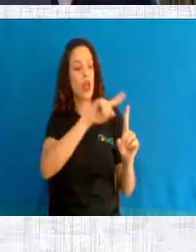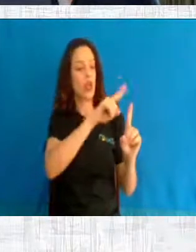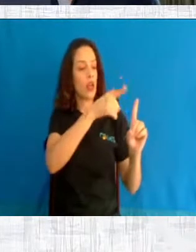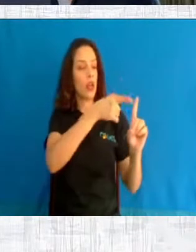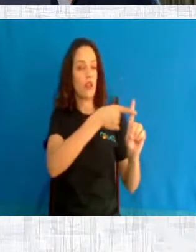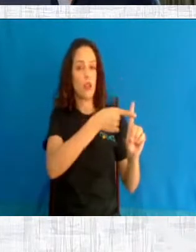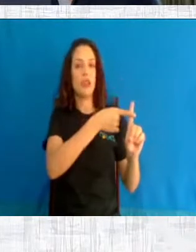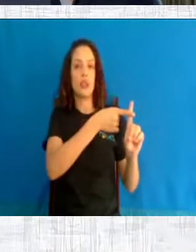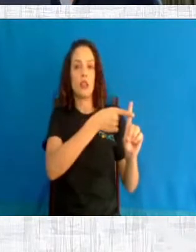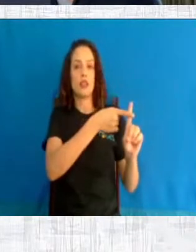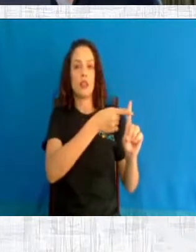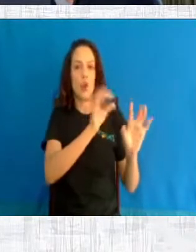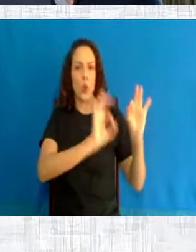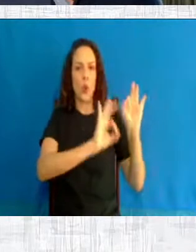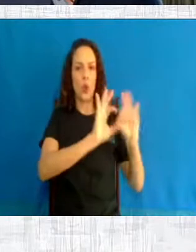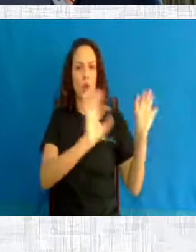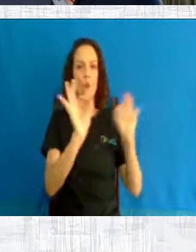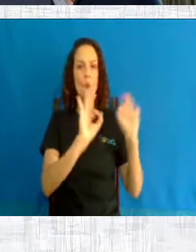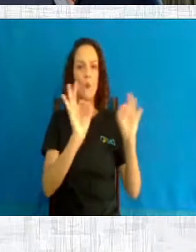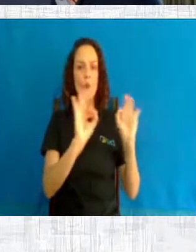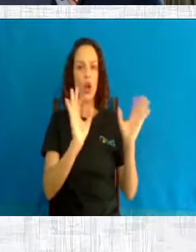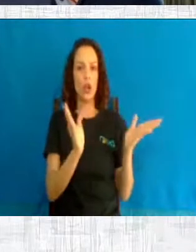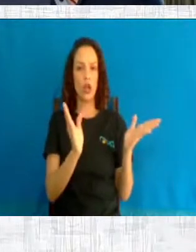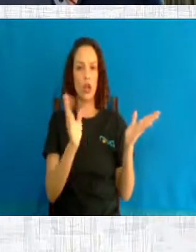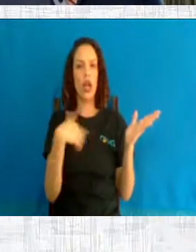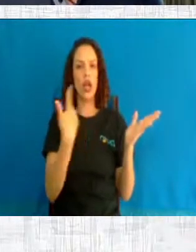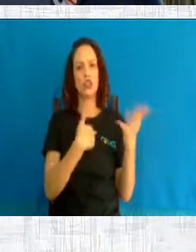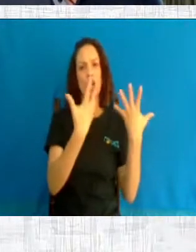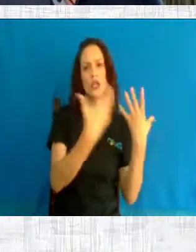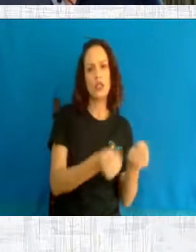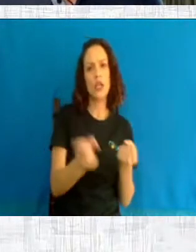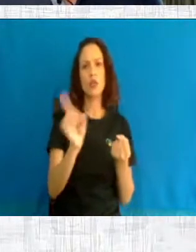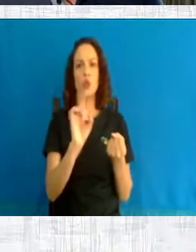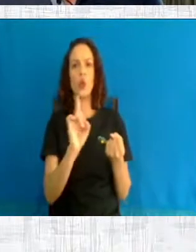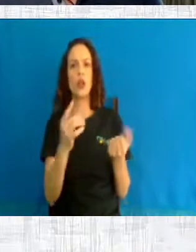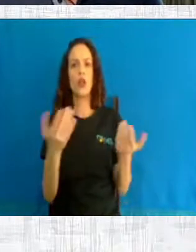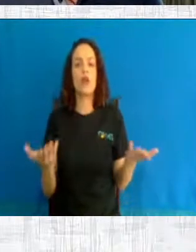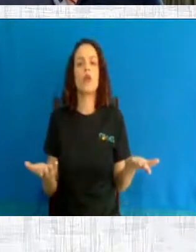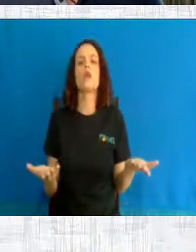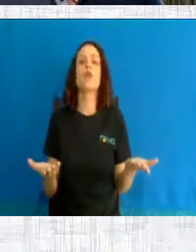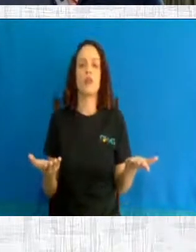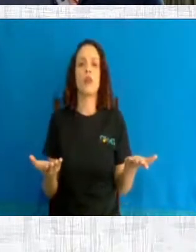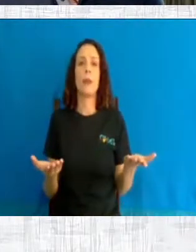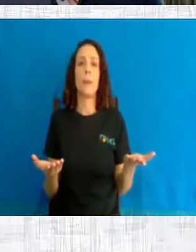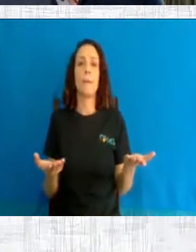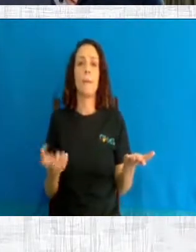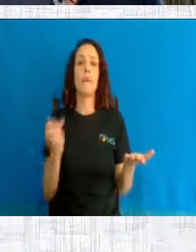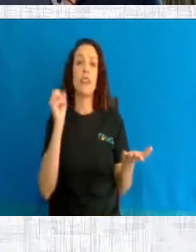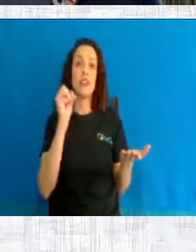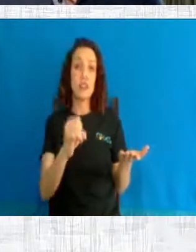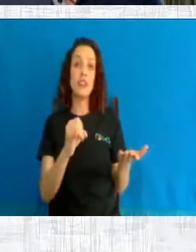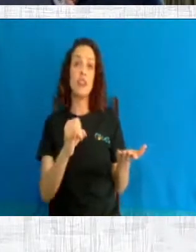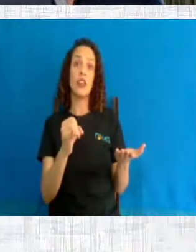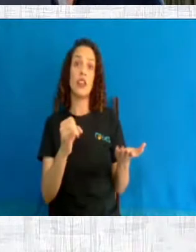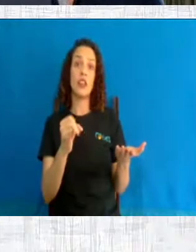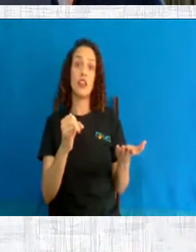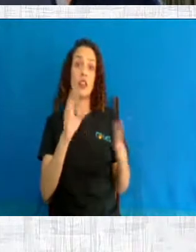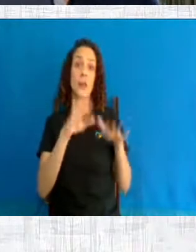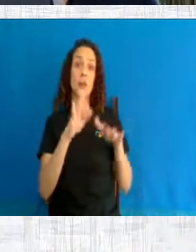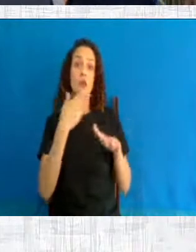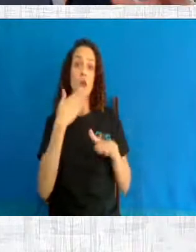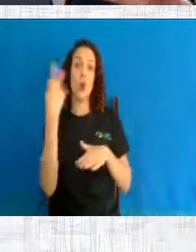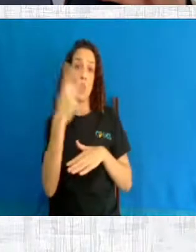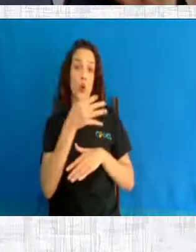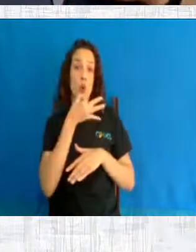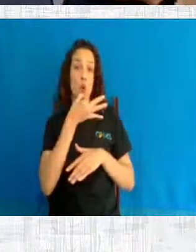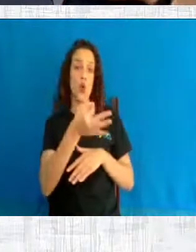o aborto? Então, na verdade, estamos sendo a favor do aborto. Concorda? É. Se a gente está aceitando isso. E